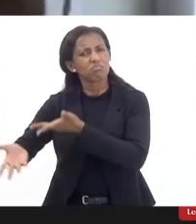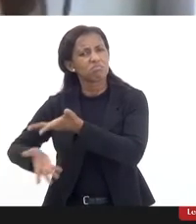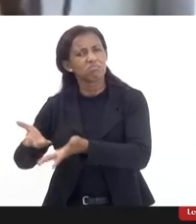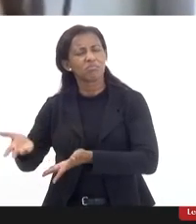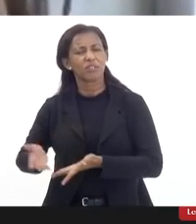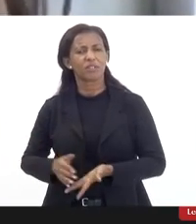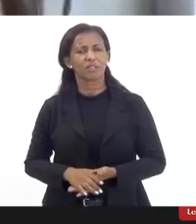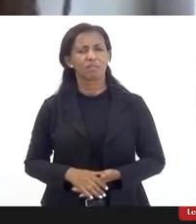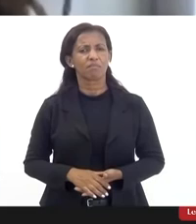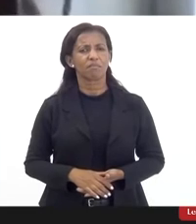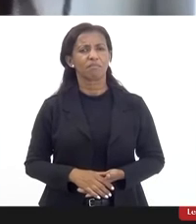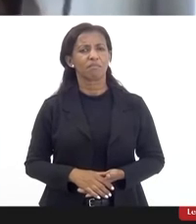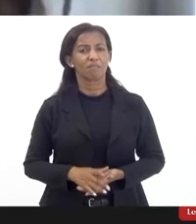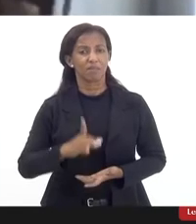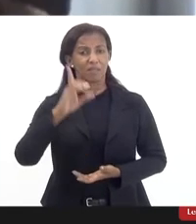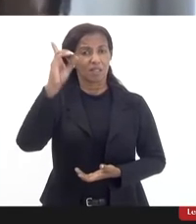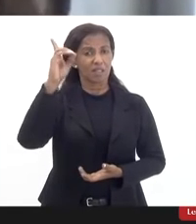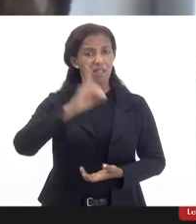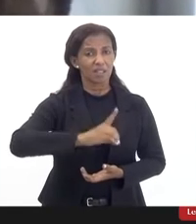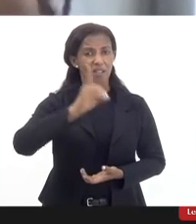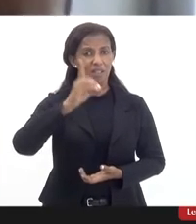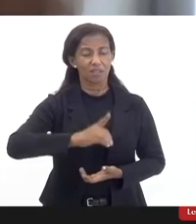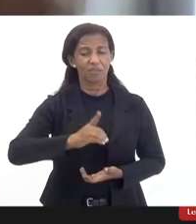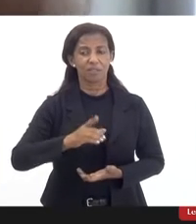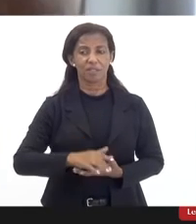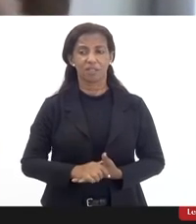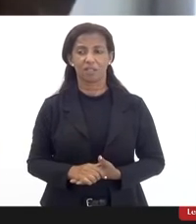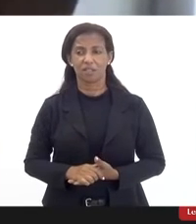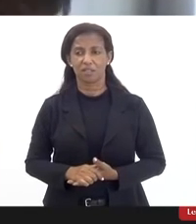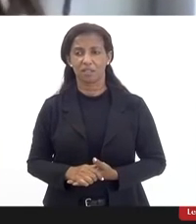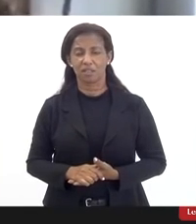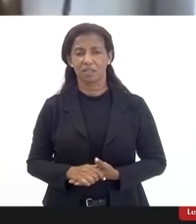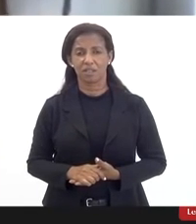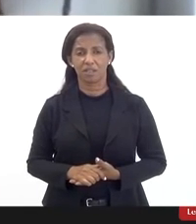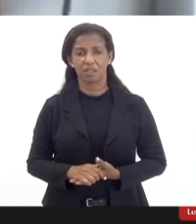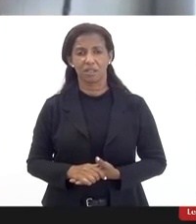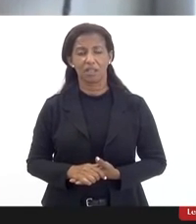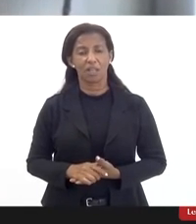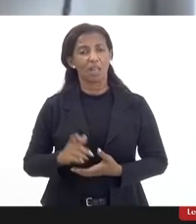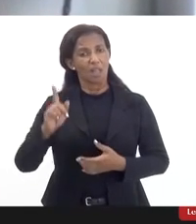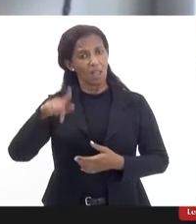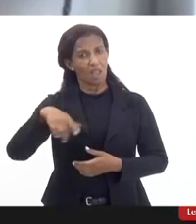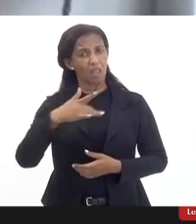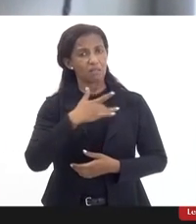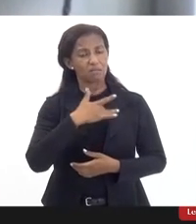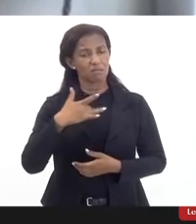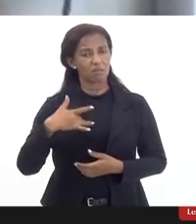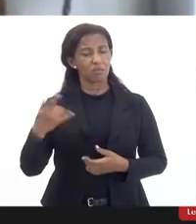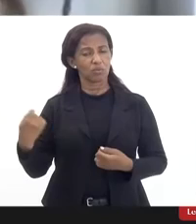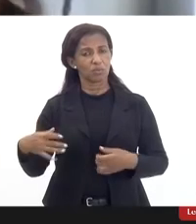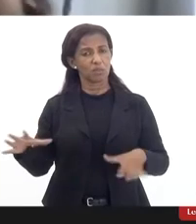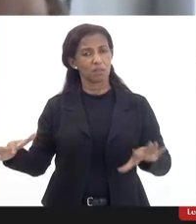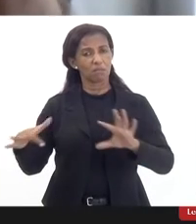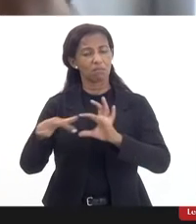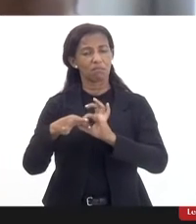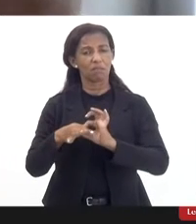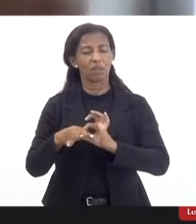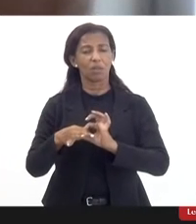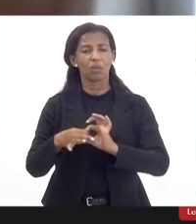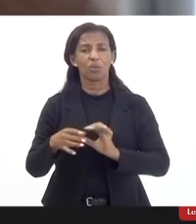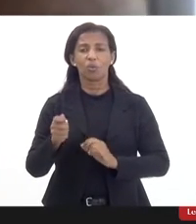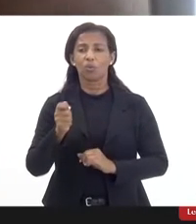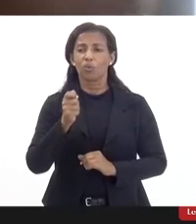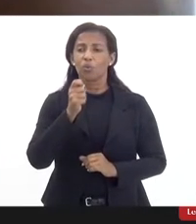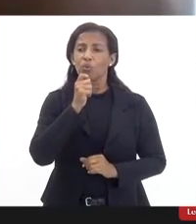e e deficiência nesse no plano é questão de saúde então não há